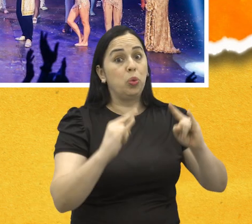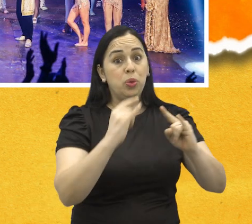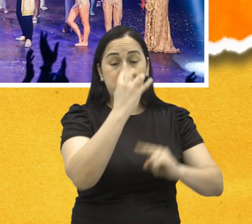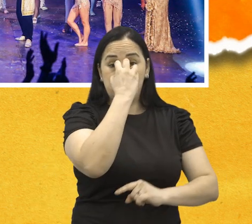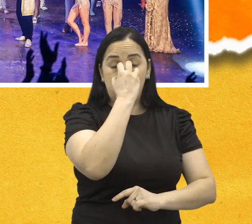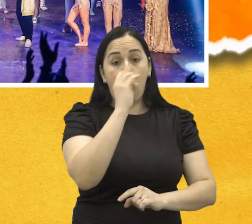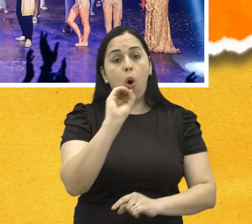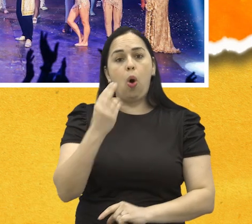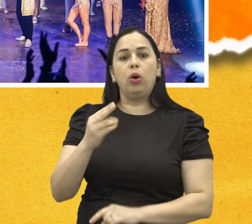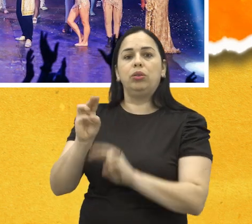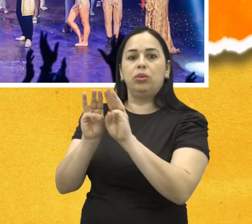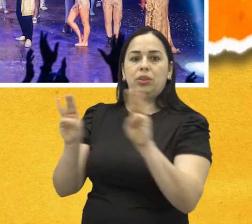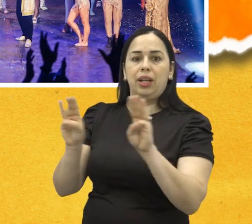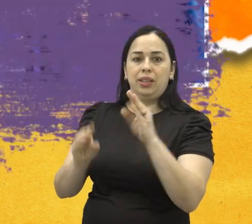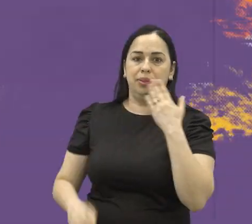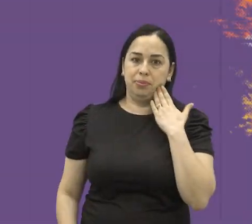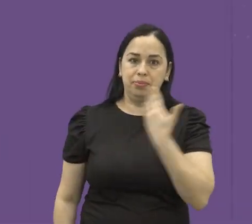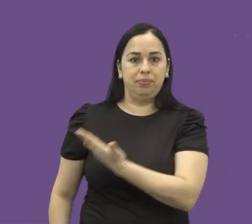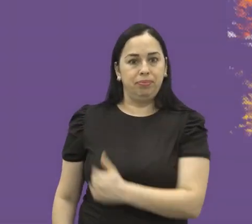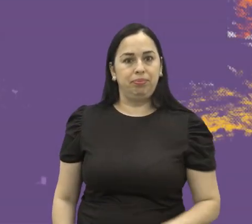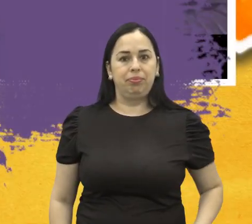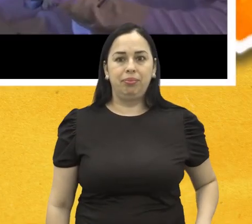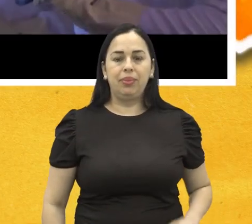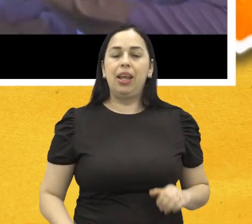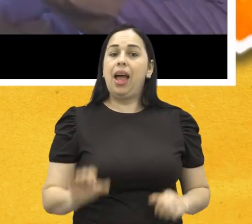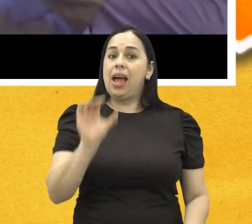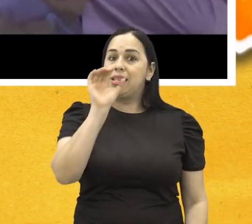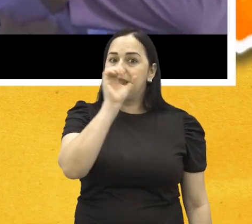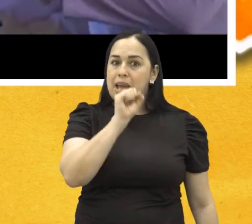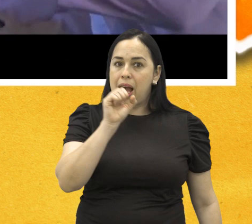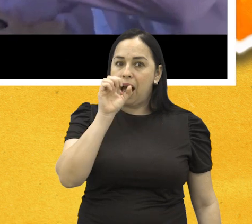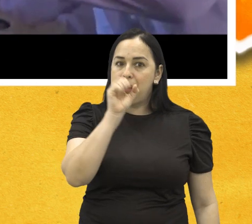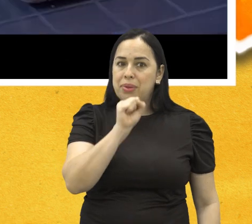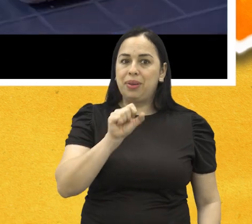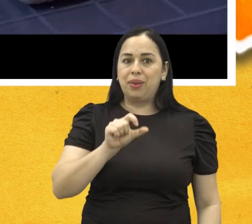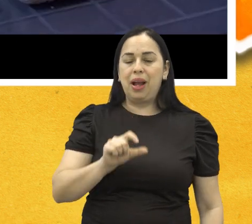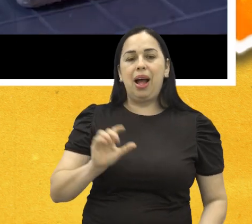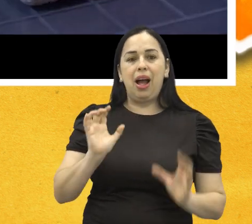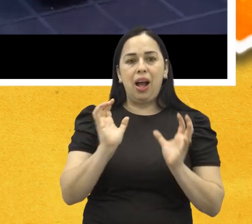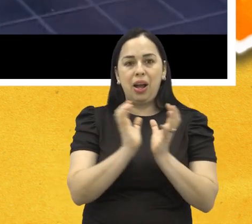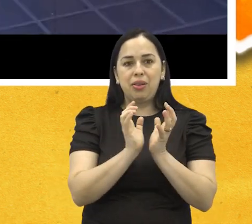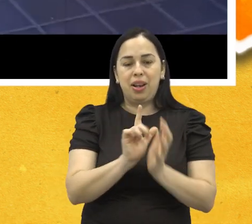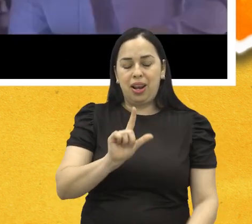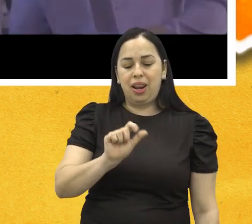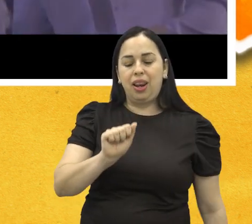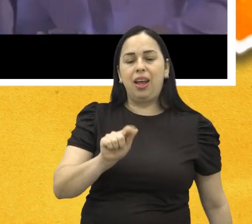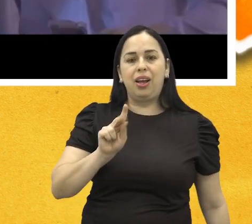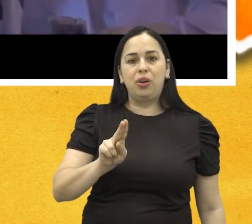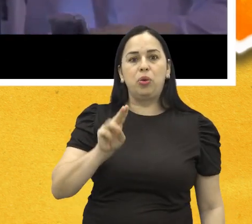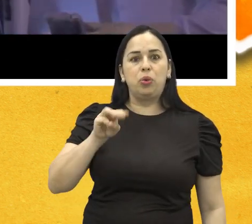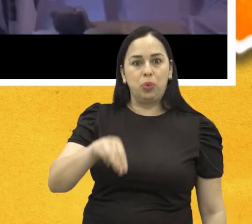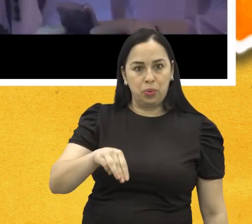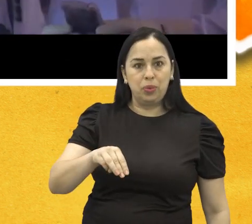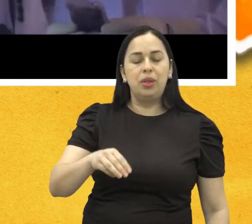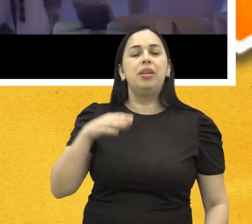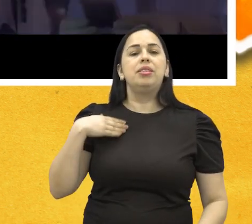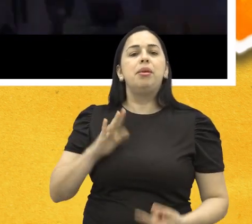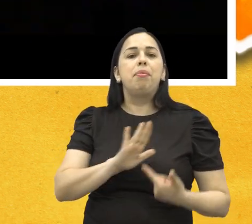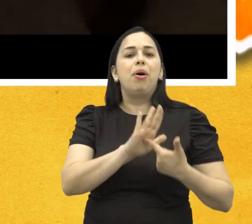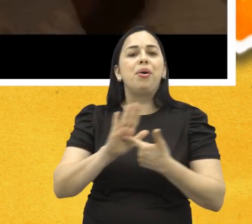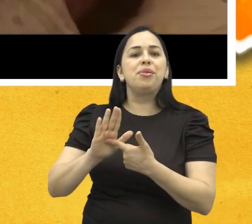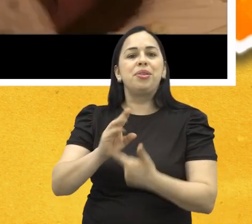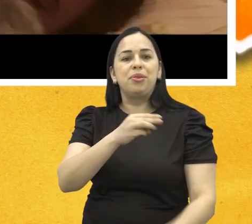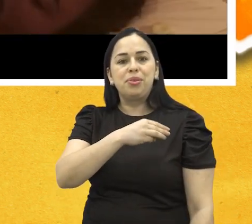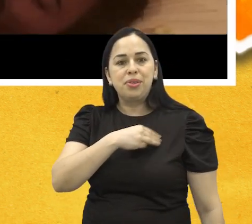circo ou no site uhu.com. No sábado, a banda Lagoon se apresenta no palco externo do SESI. O grupo